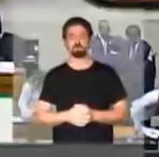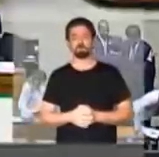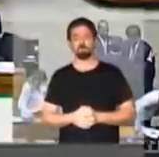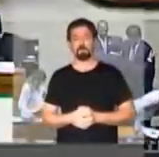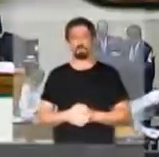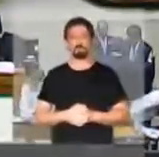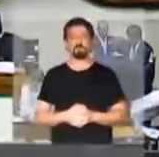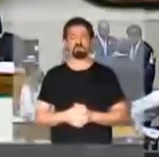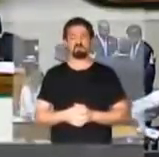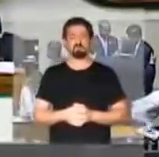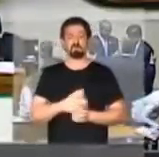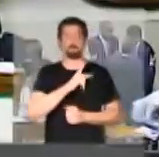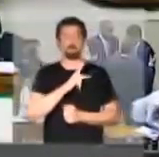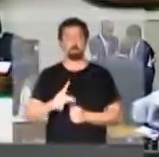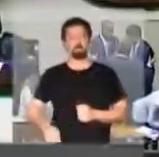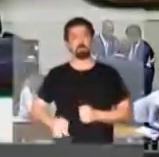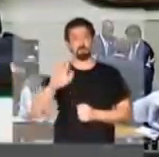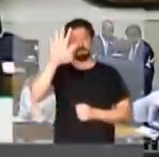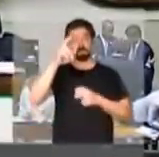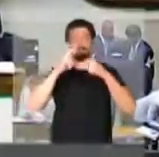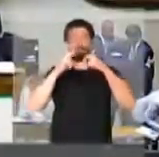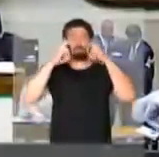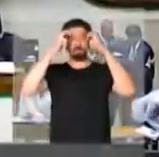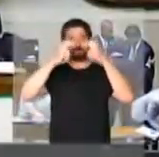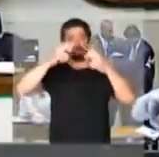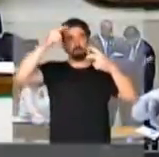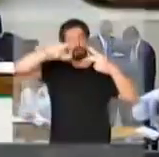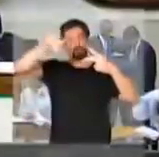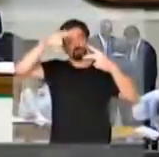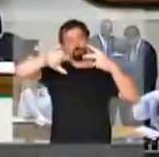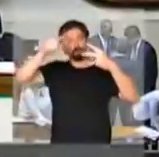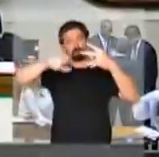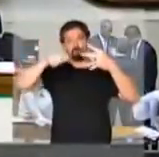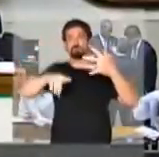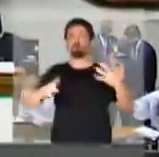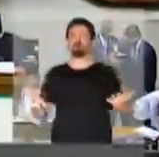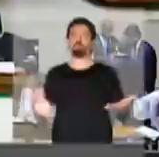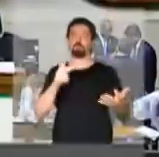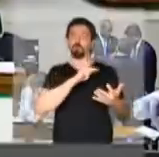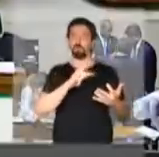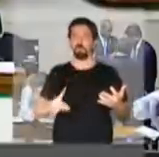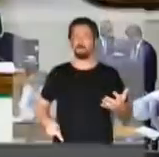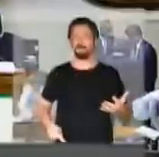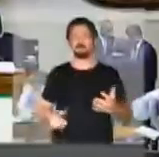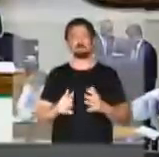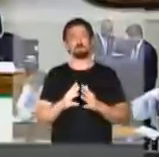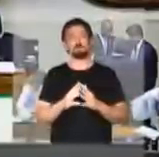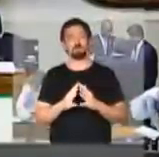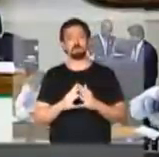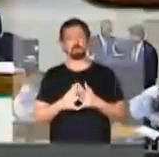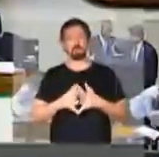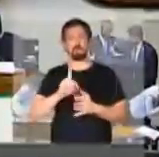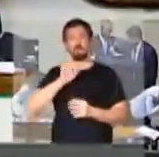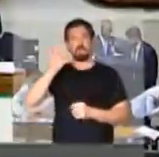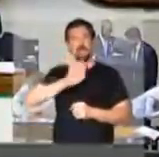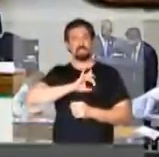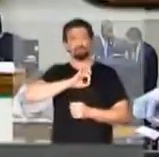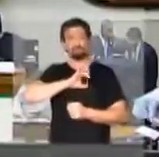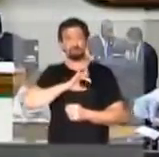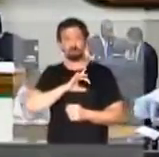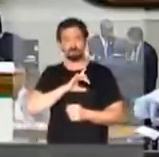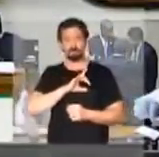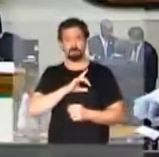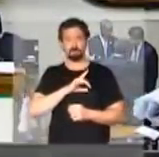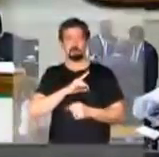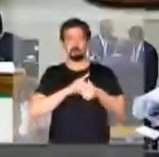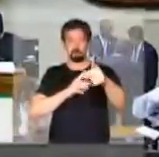É uma vergonha atrás da outra o que o presidente fez no Chile, que